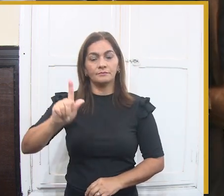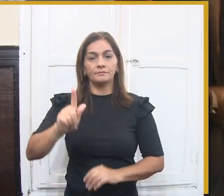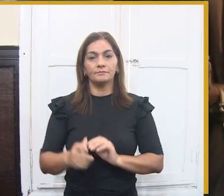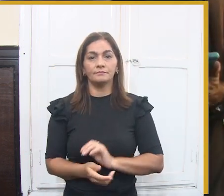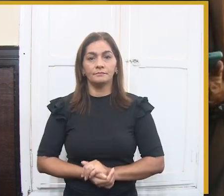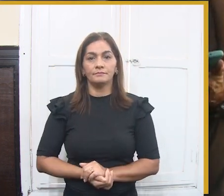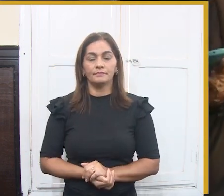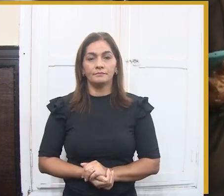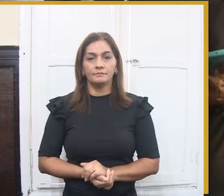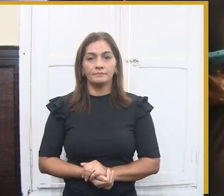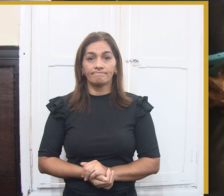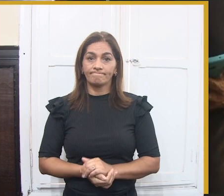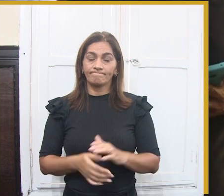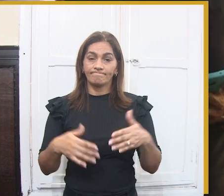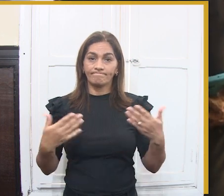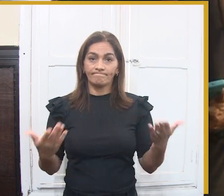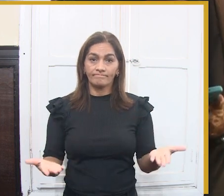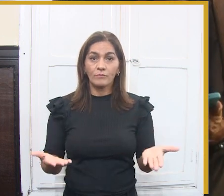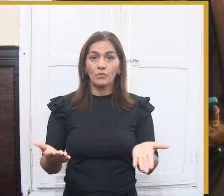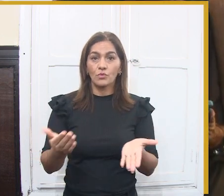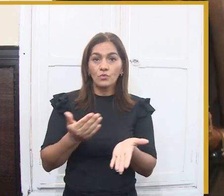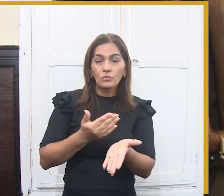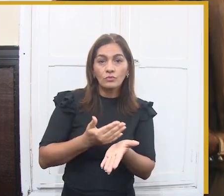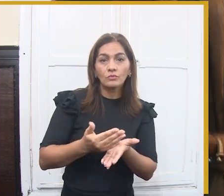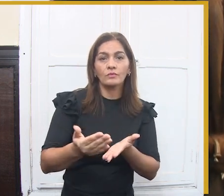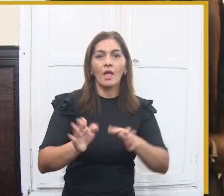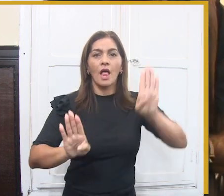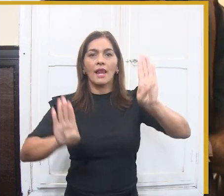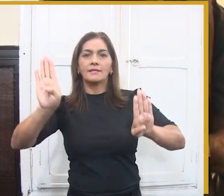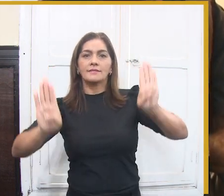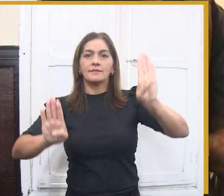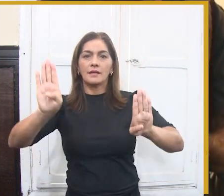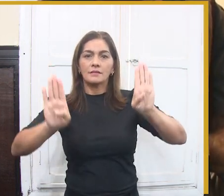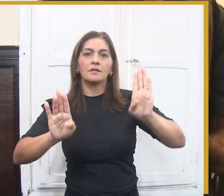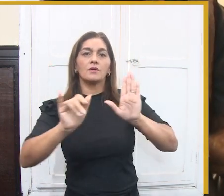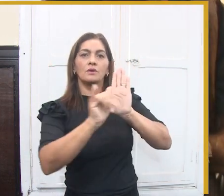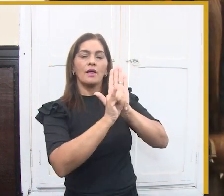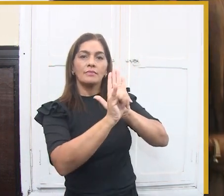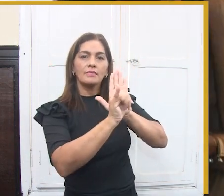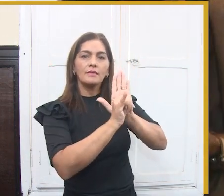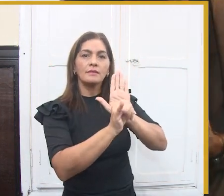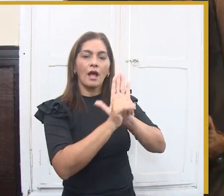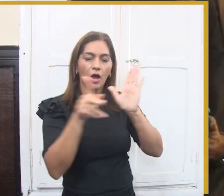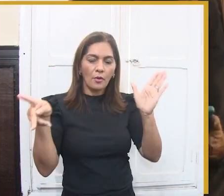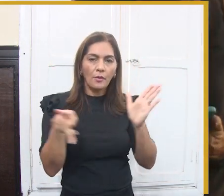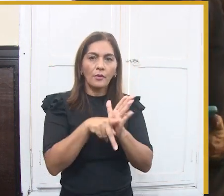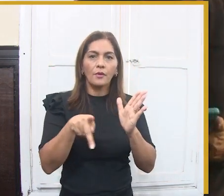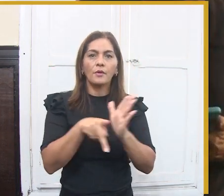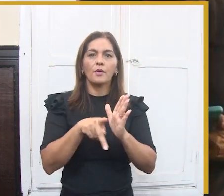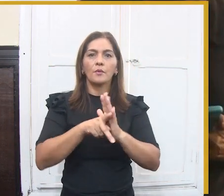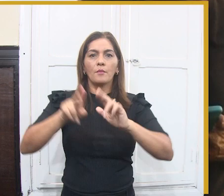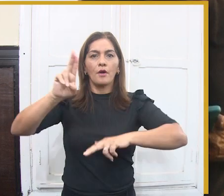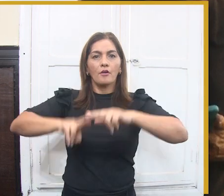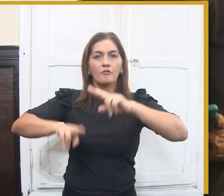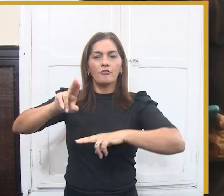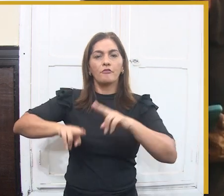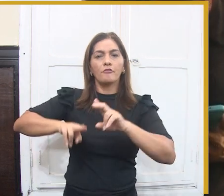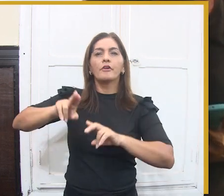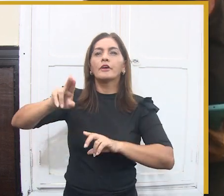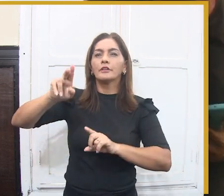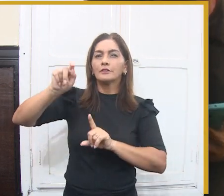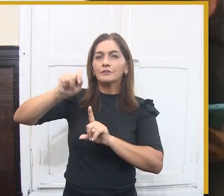senhoras e senhores, lembrando que toda essa solenidade será disponibilizada através do canal no YouTube da Prefeitura